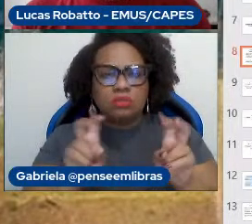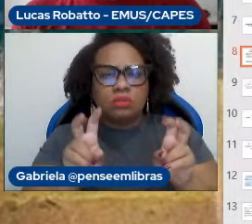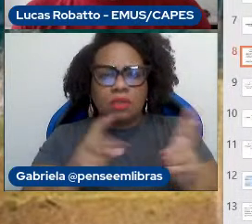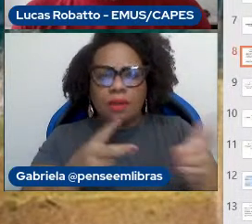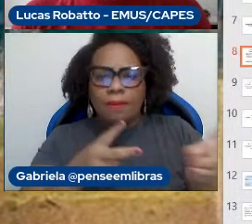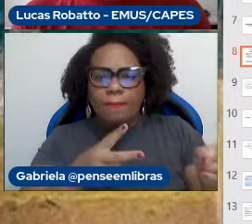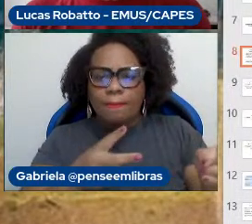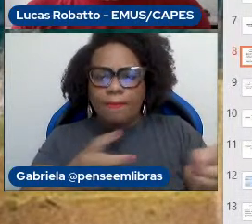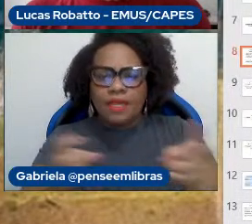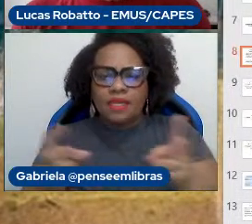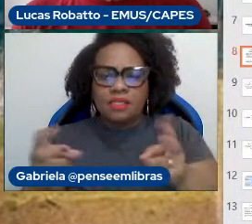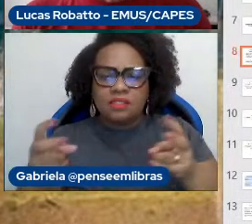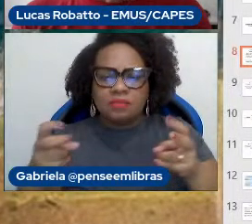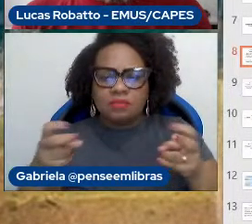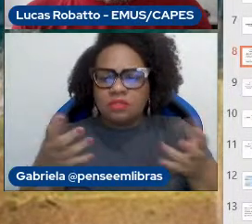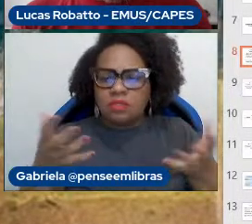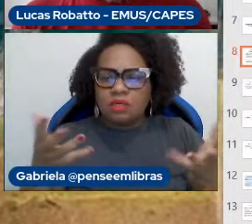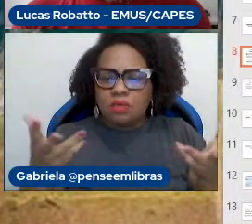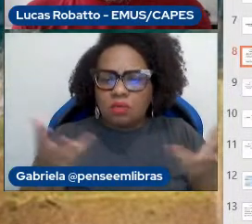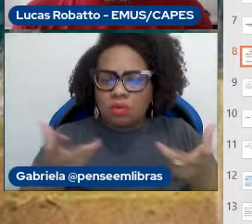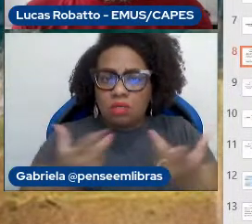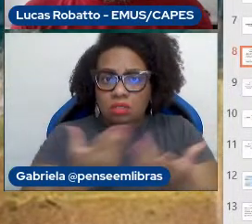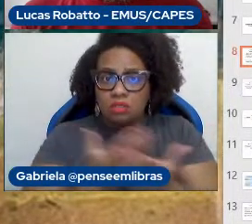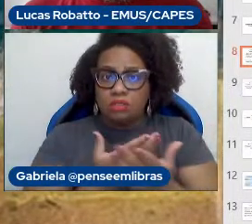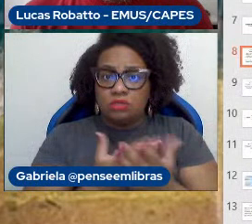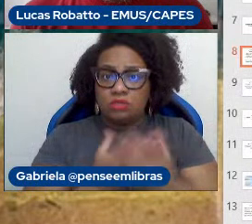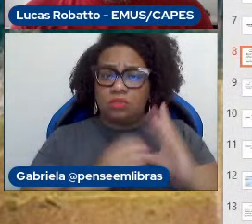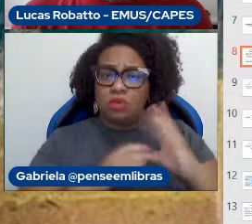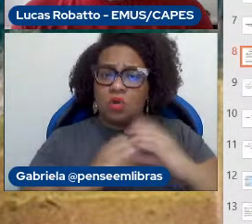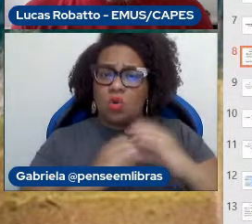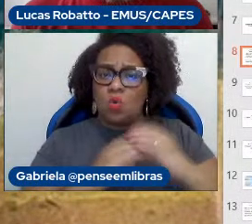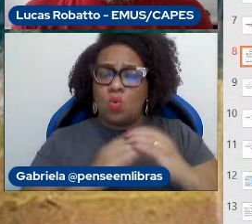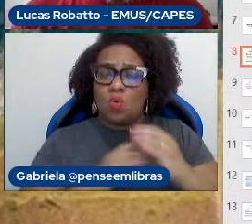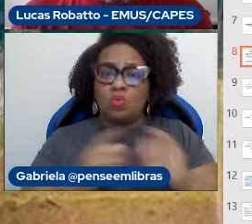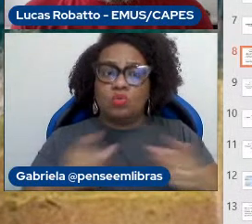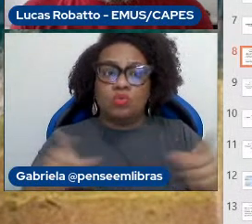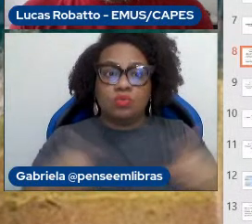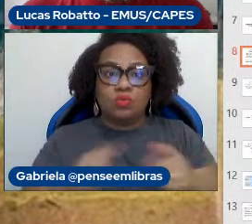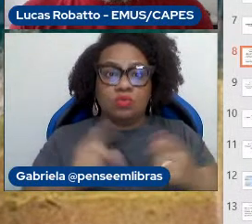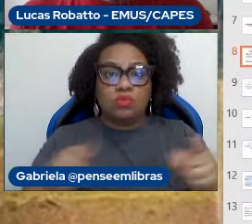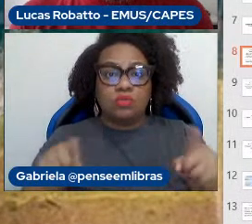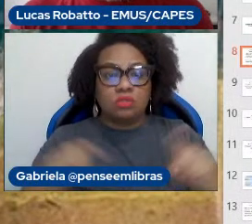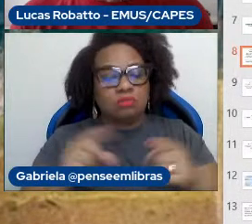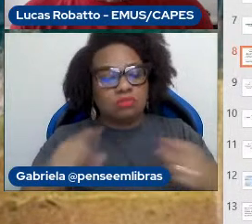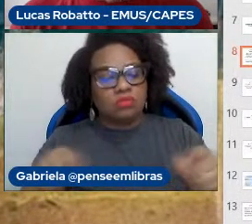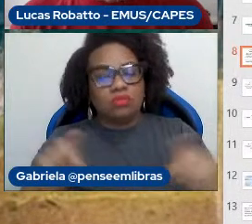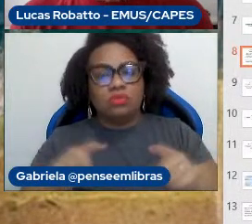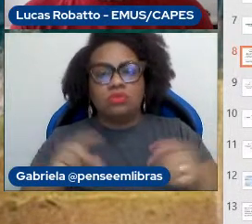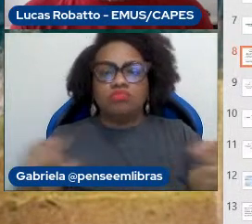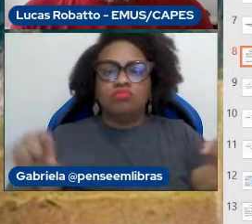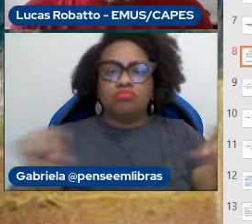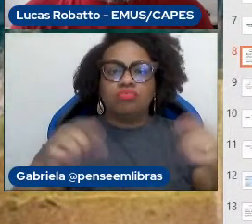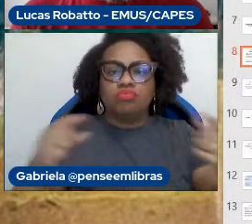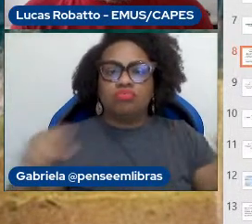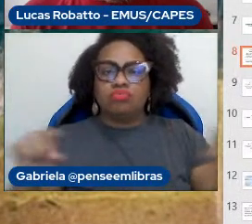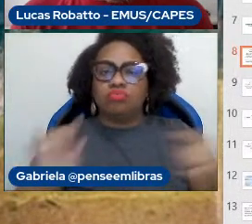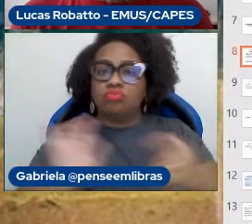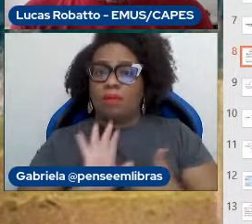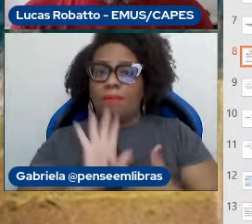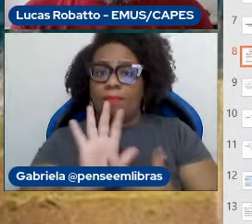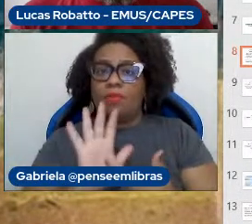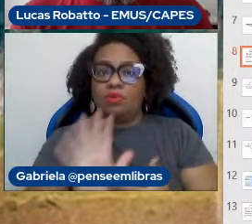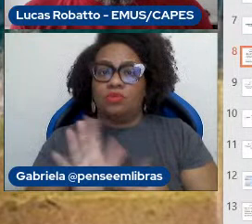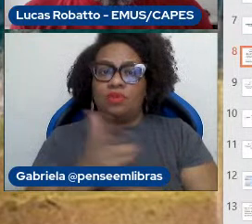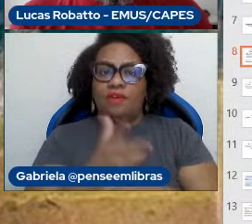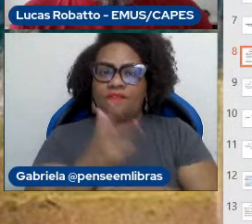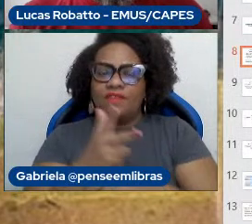ou seja, ele estudou concursos de música, de música erudita, e apresentou vídeos e